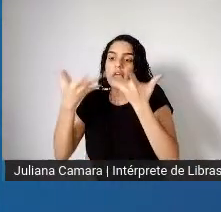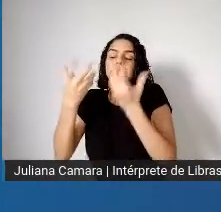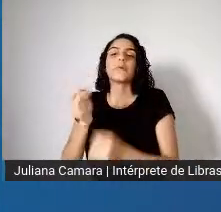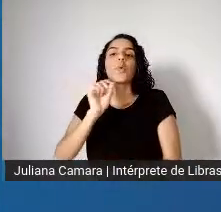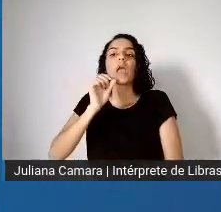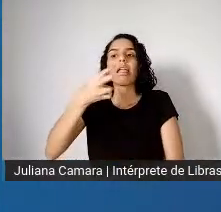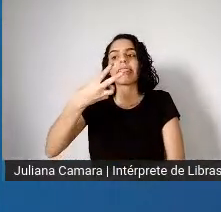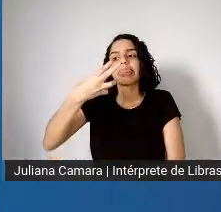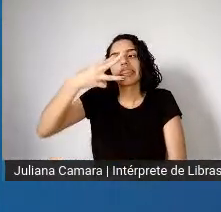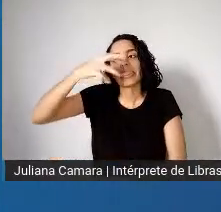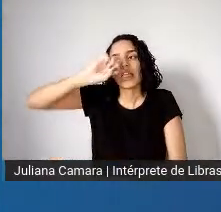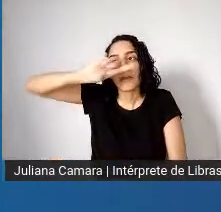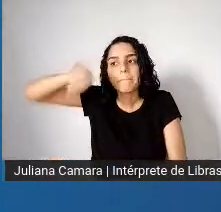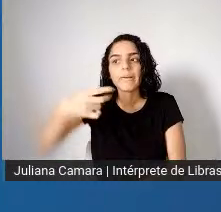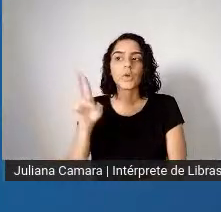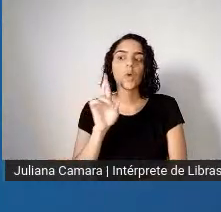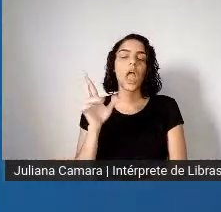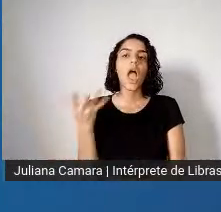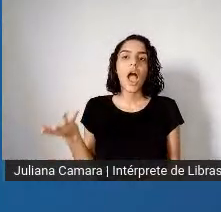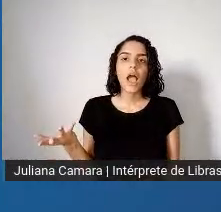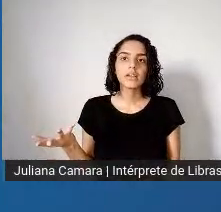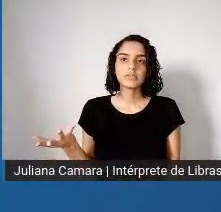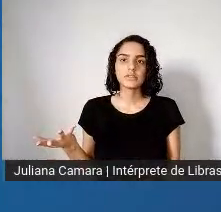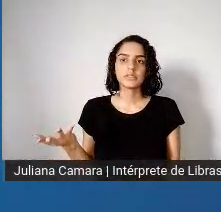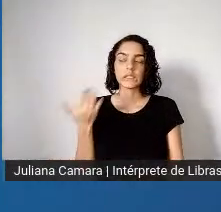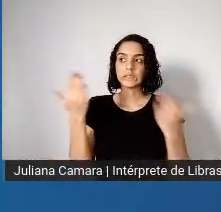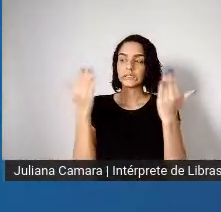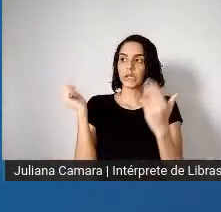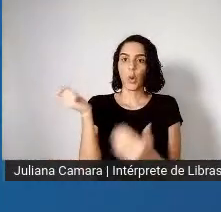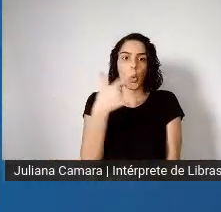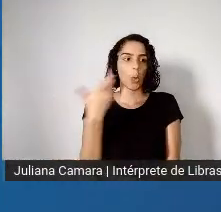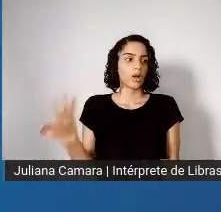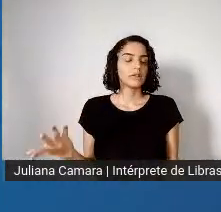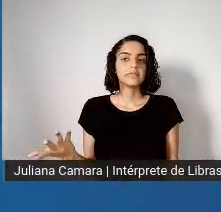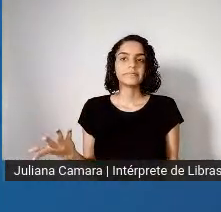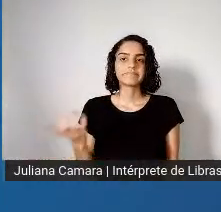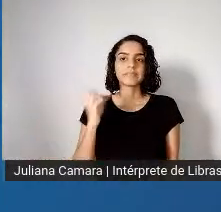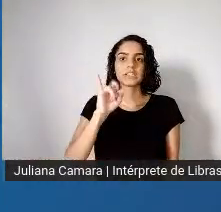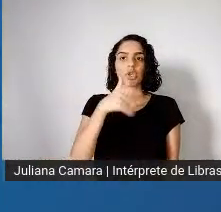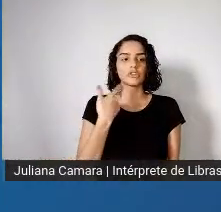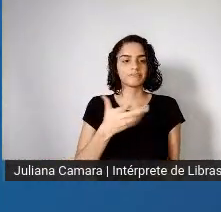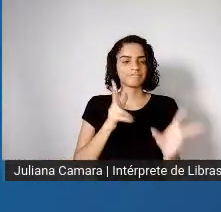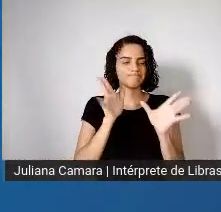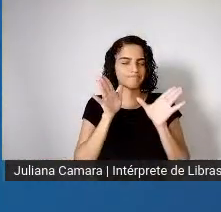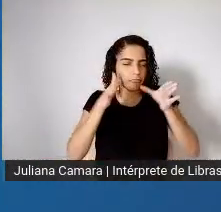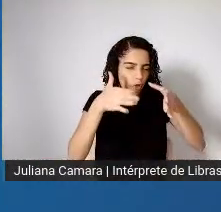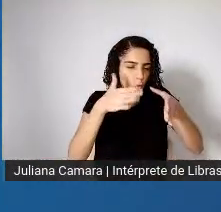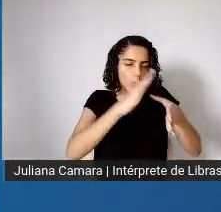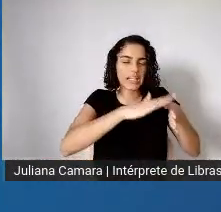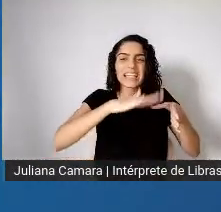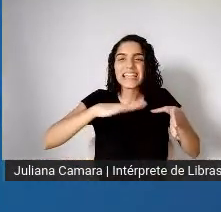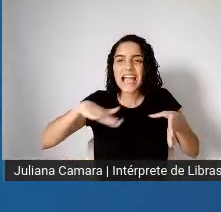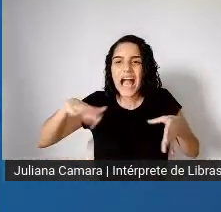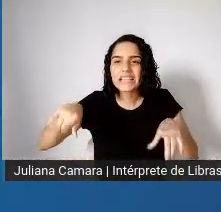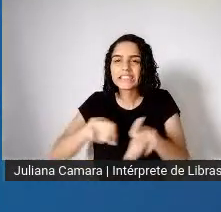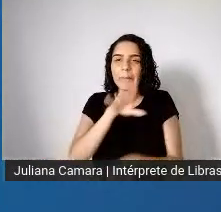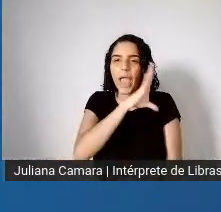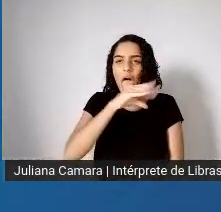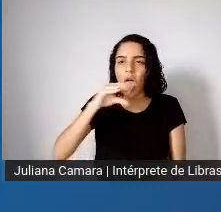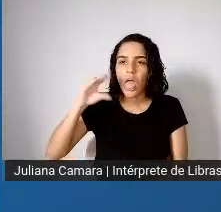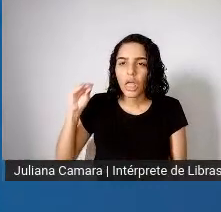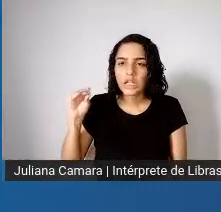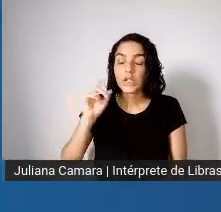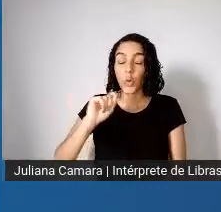Quando a gente olha, por exemplo, para o mundo da infância e da adolescência, olha só que dados